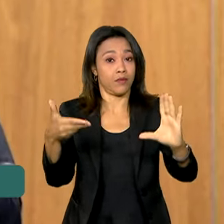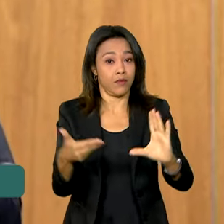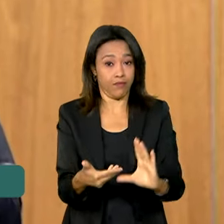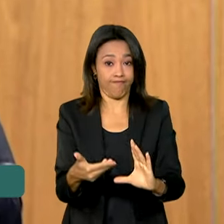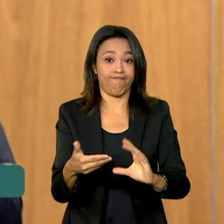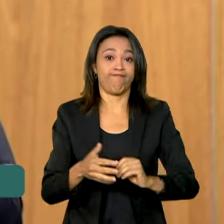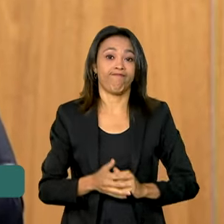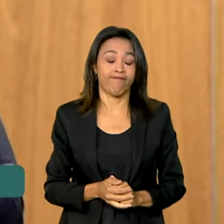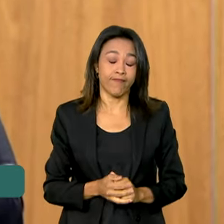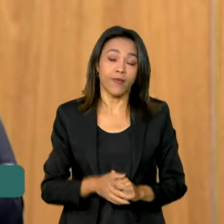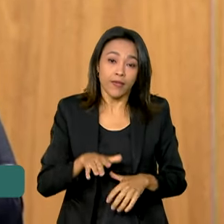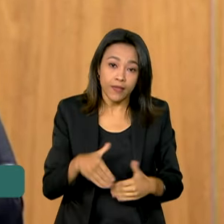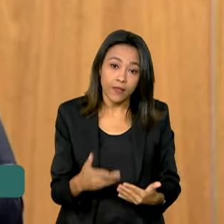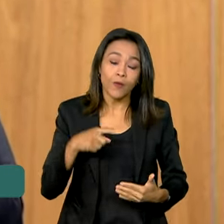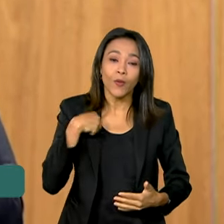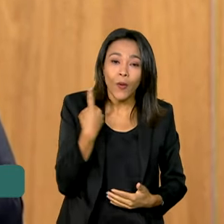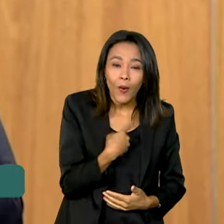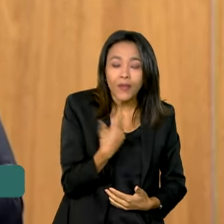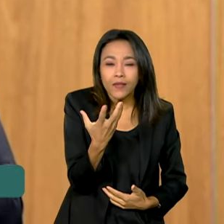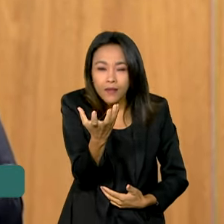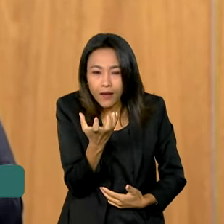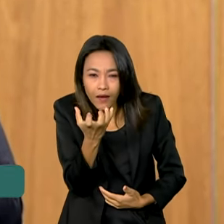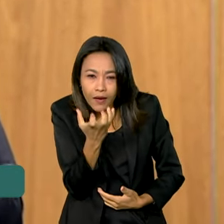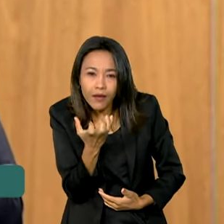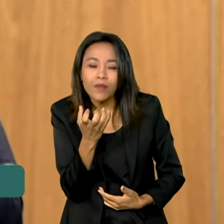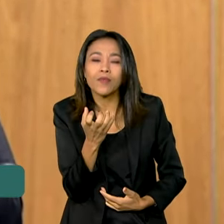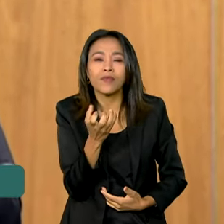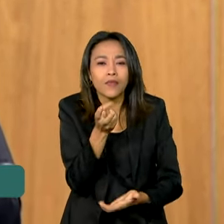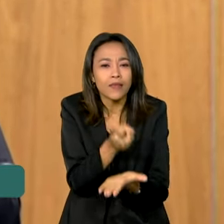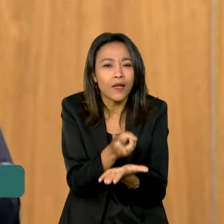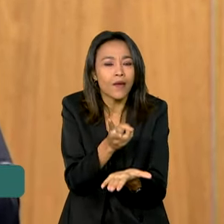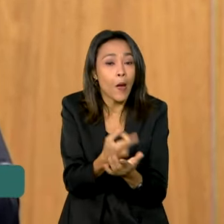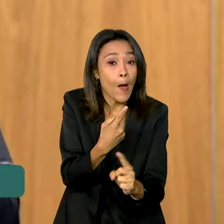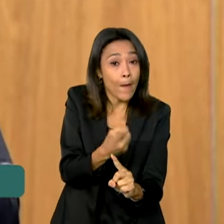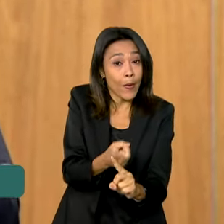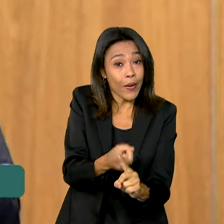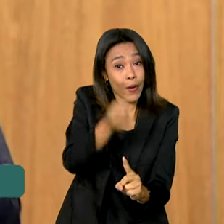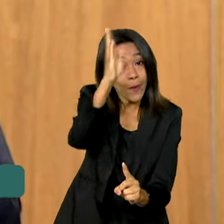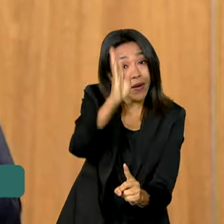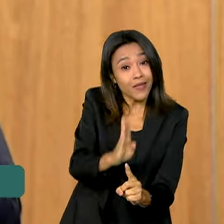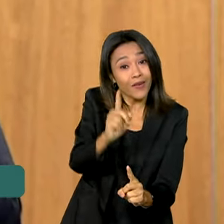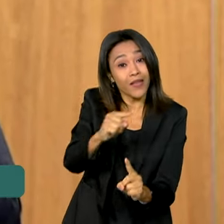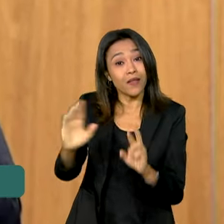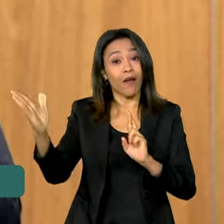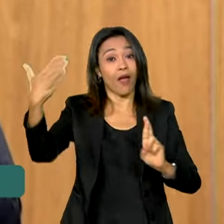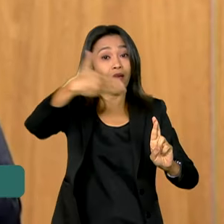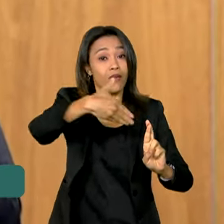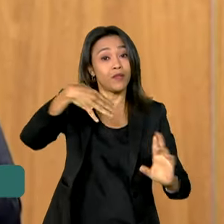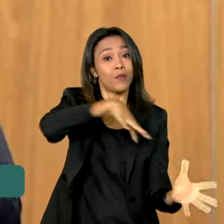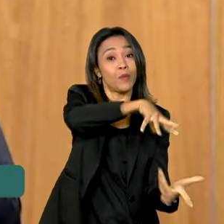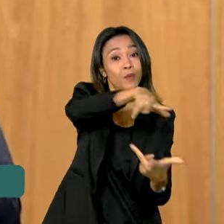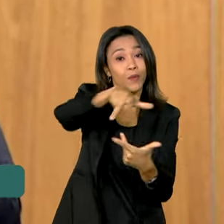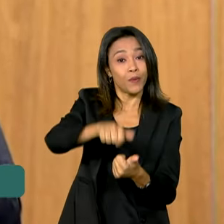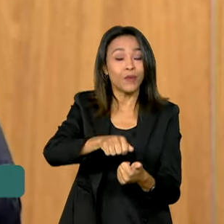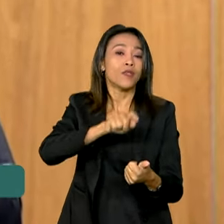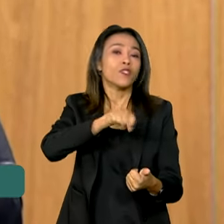Então, a gente quer estar à frente dessa agenda, porque o Brasil quer ser um exemplo para o mundo de uma nação democrática e